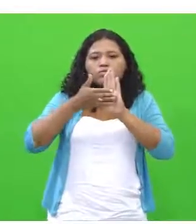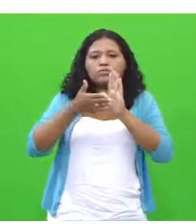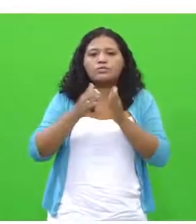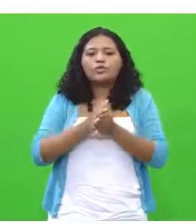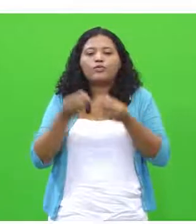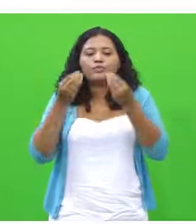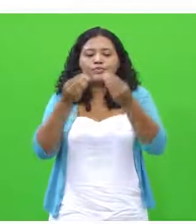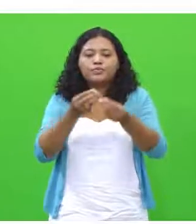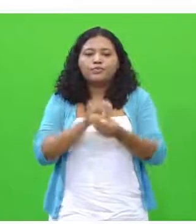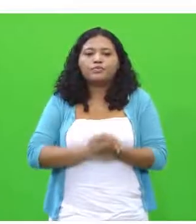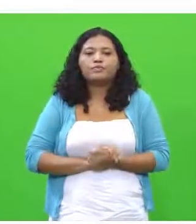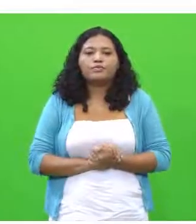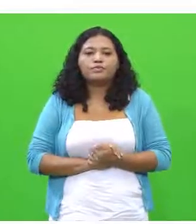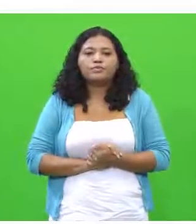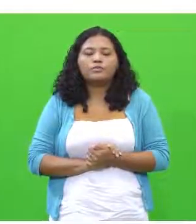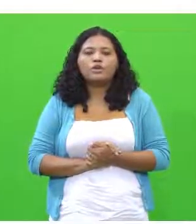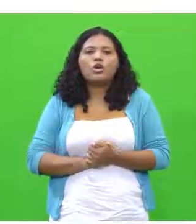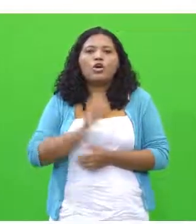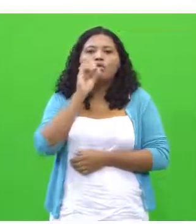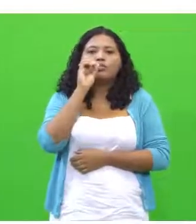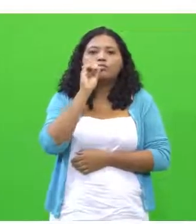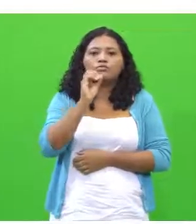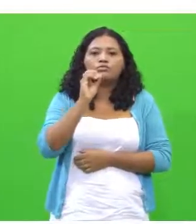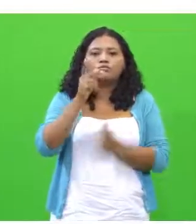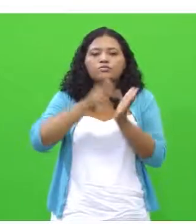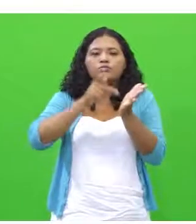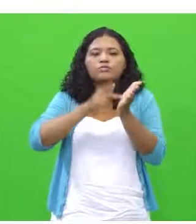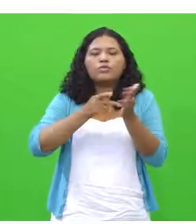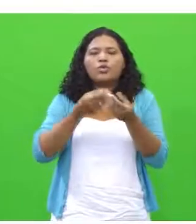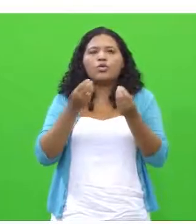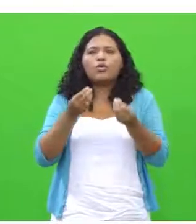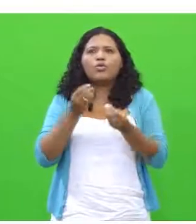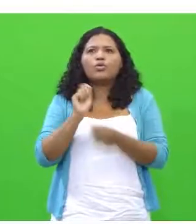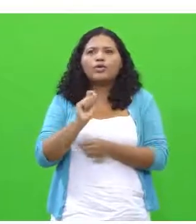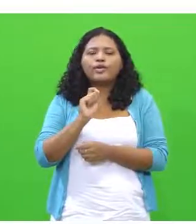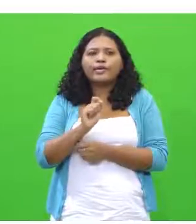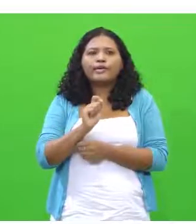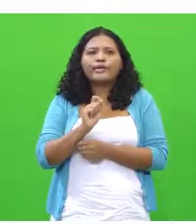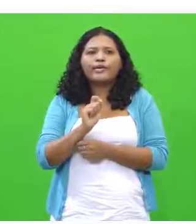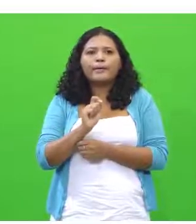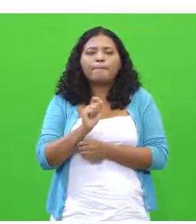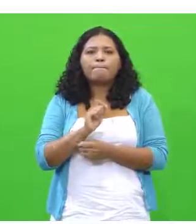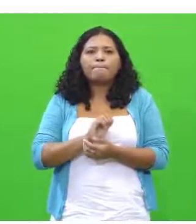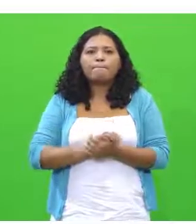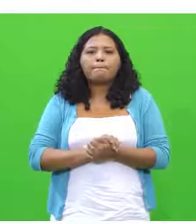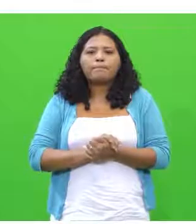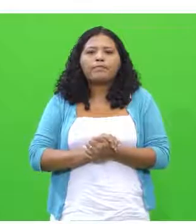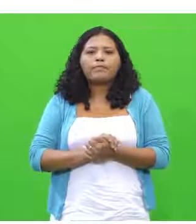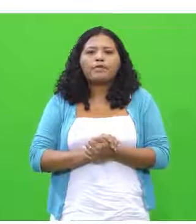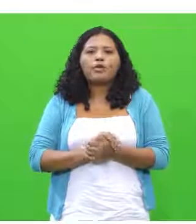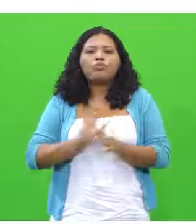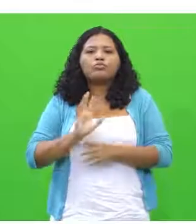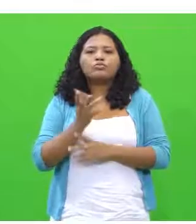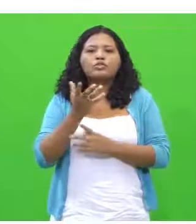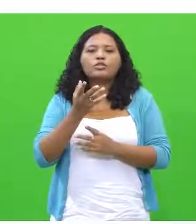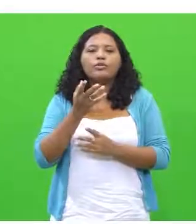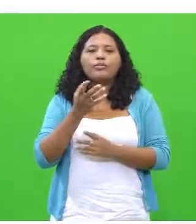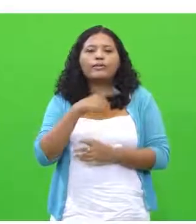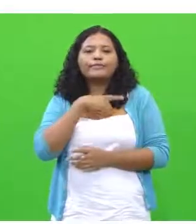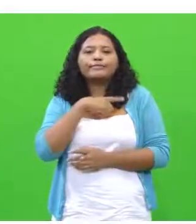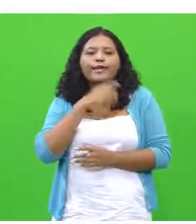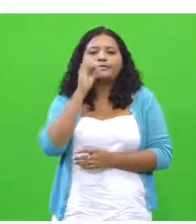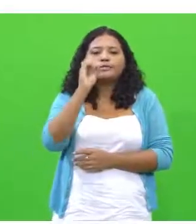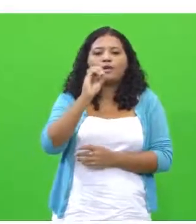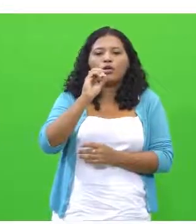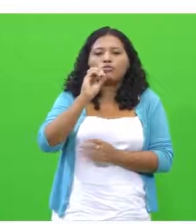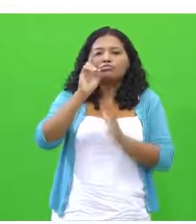receber. Nota zero. O que eles colocam para atribuir a nota zero? Então, nós temos aí em